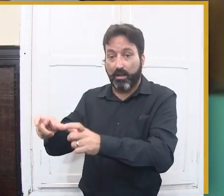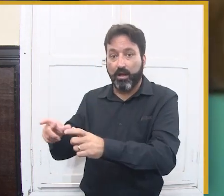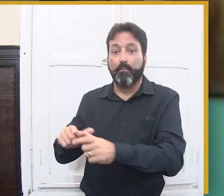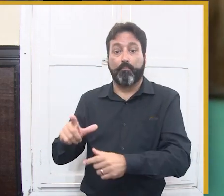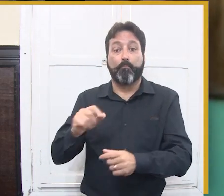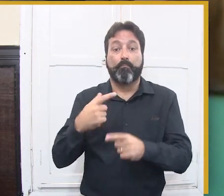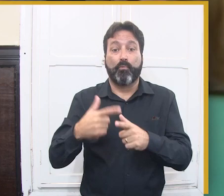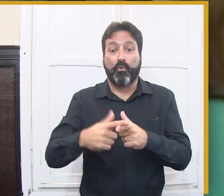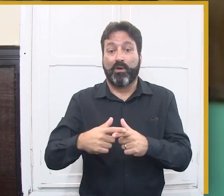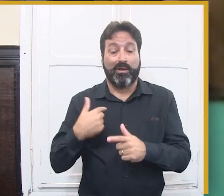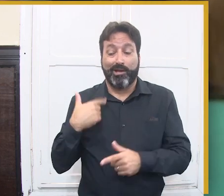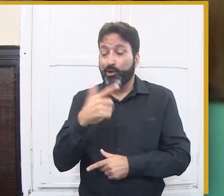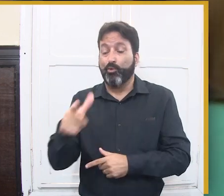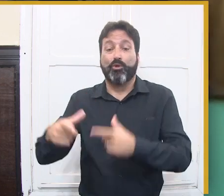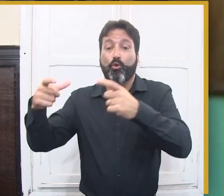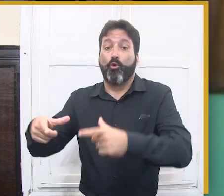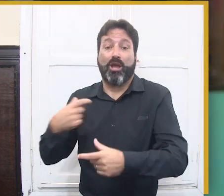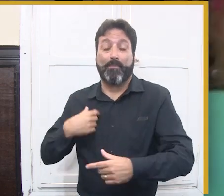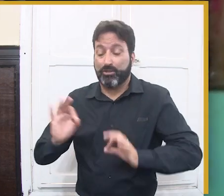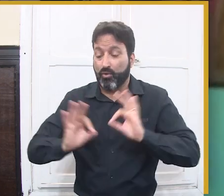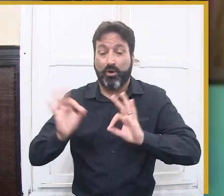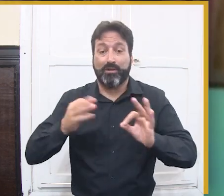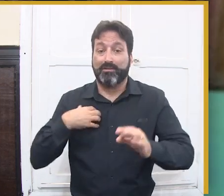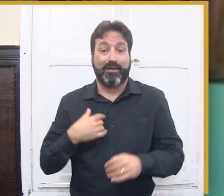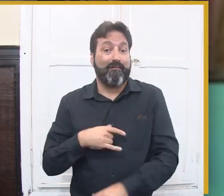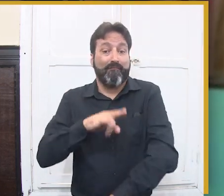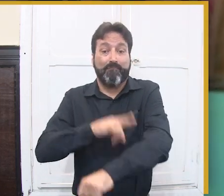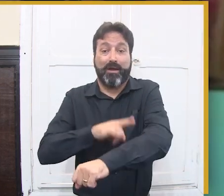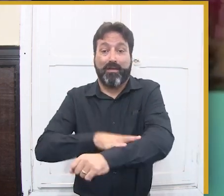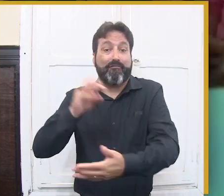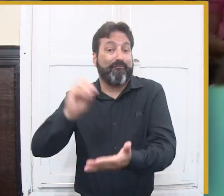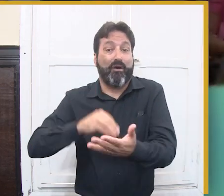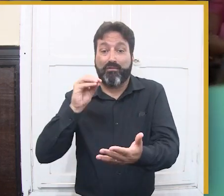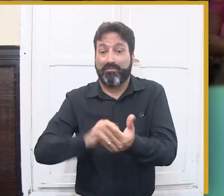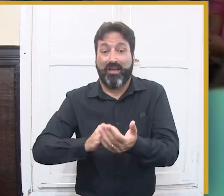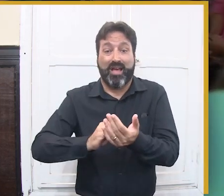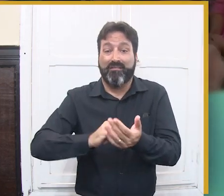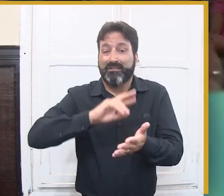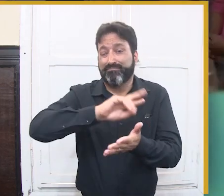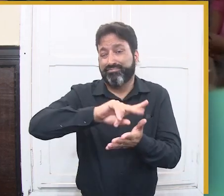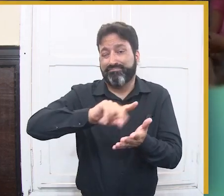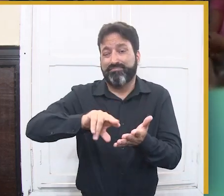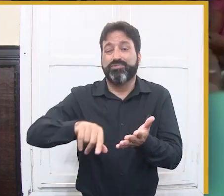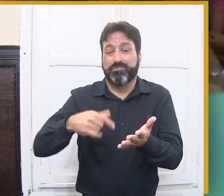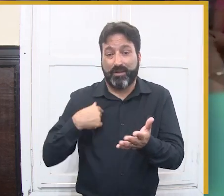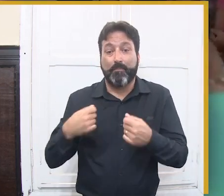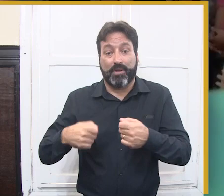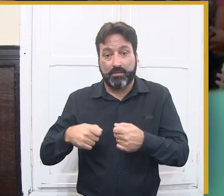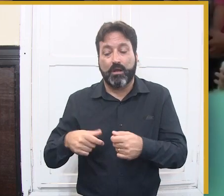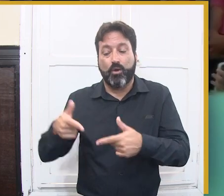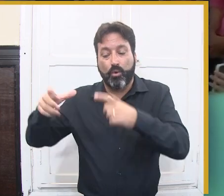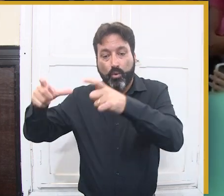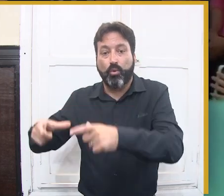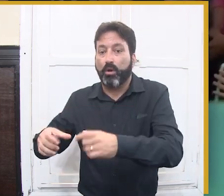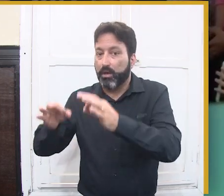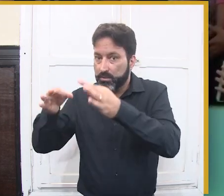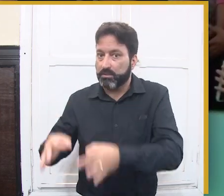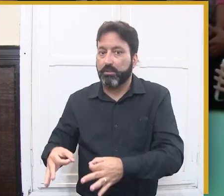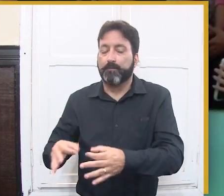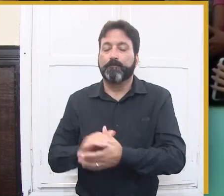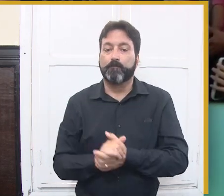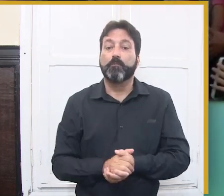que vai ficar exatamente próximo aos restaurantes, o palco cultural com camarim, que é uma reclamação dos artistas que